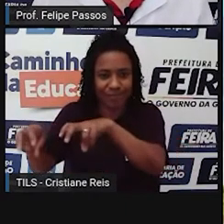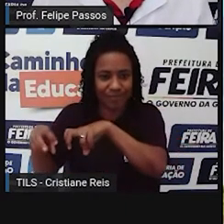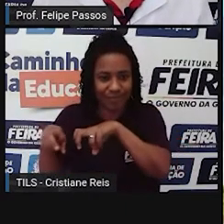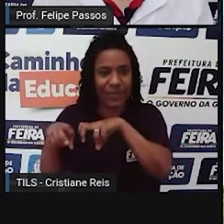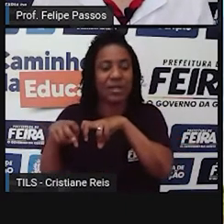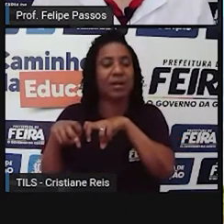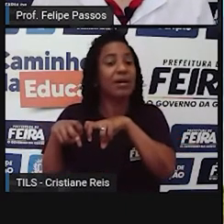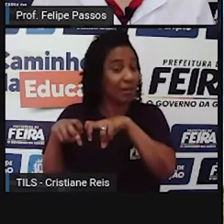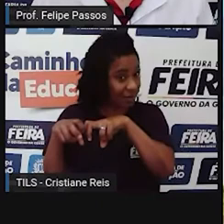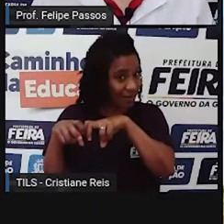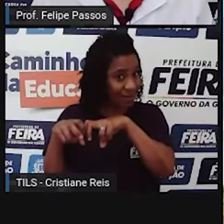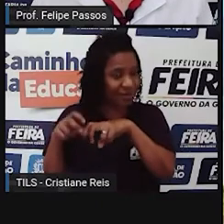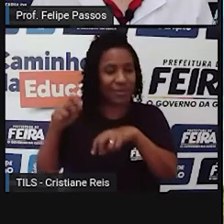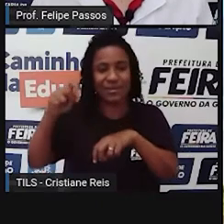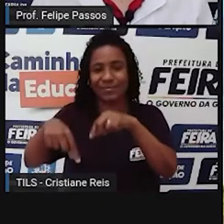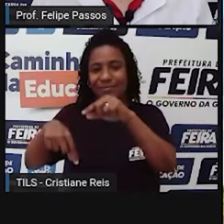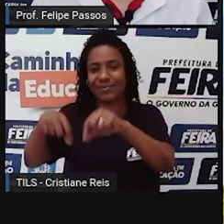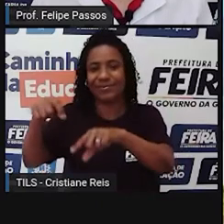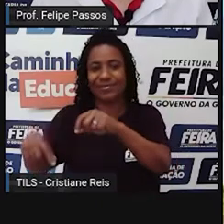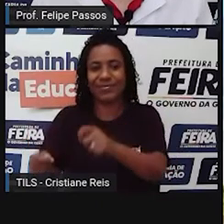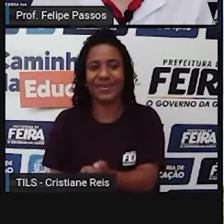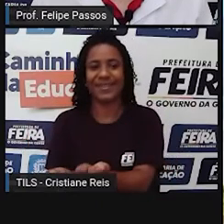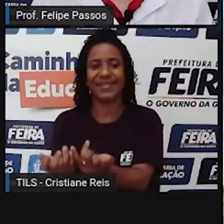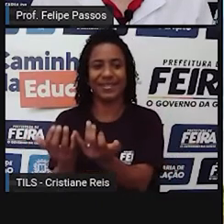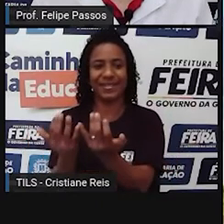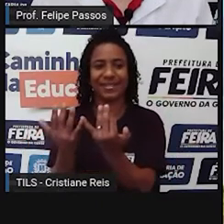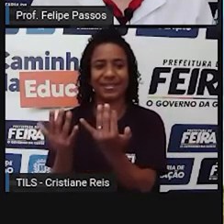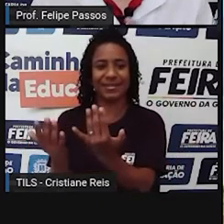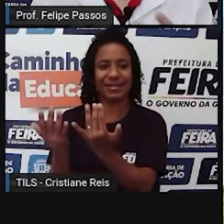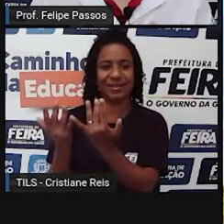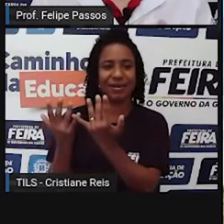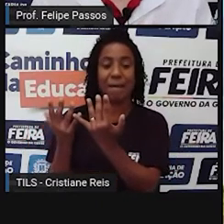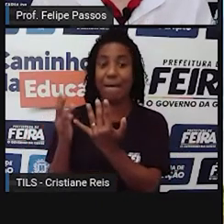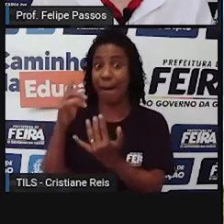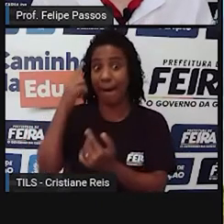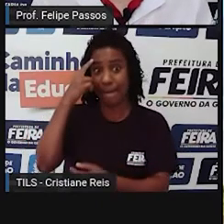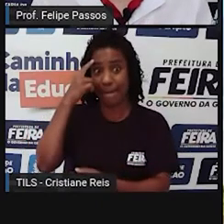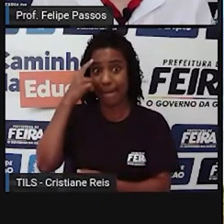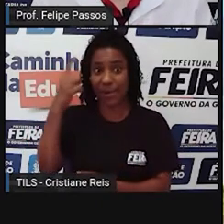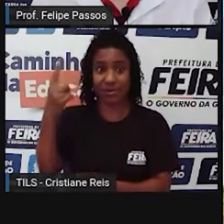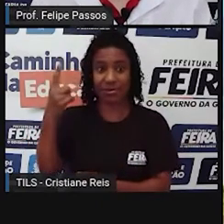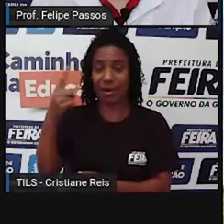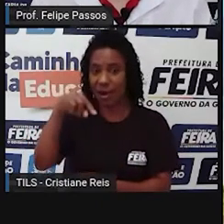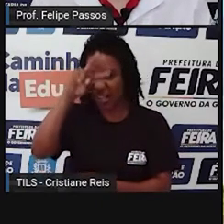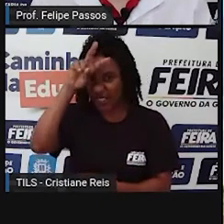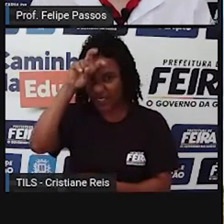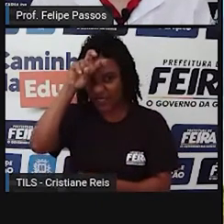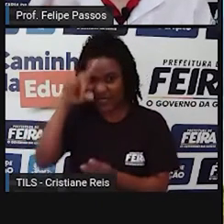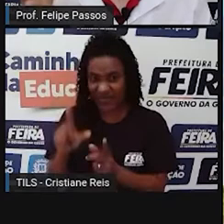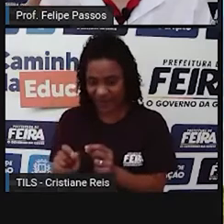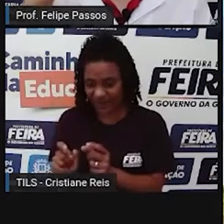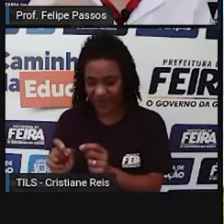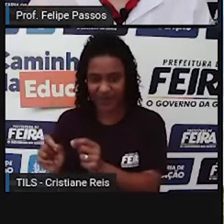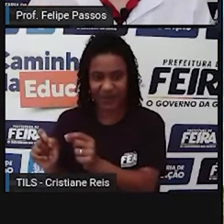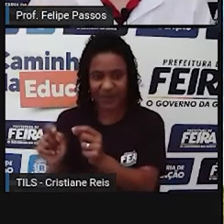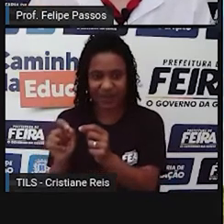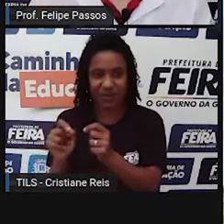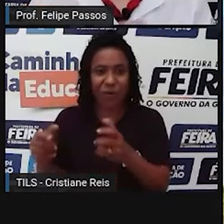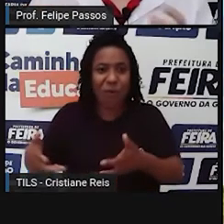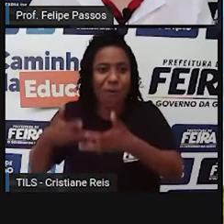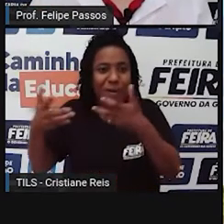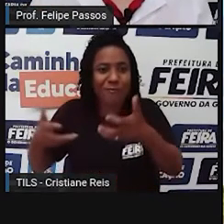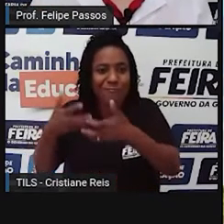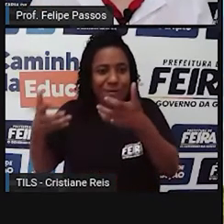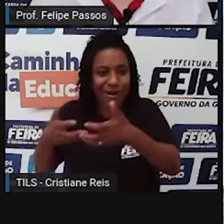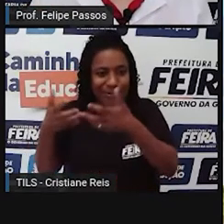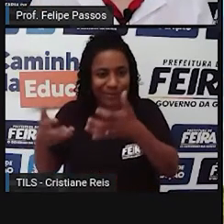produtores, eles vão acabar utilizando substâncias para defender essas plantas, o alface ali, por exemplo,